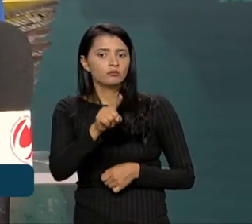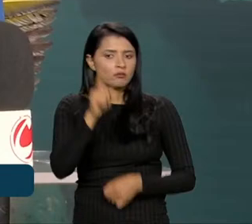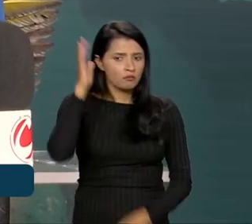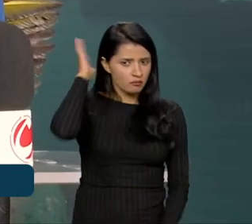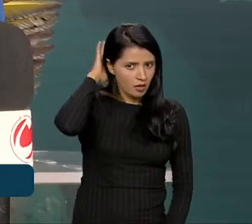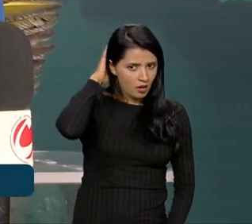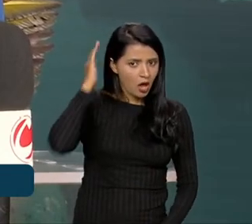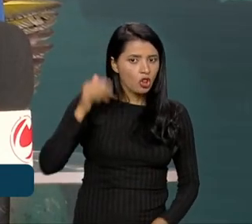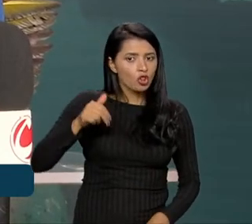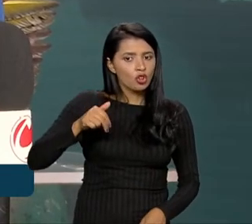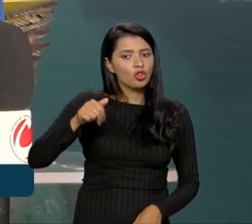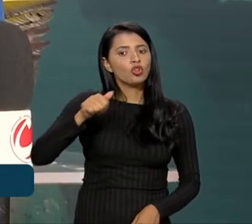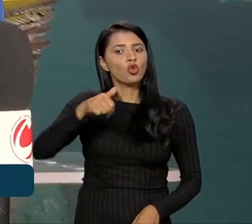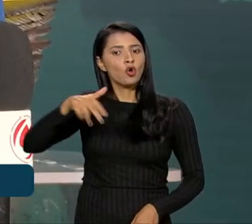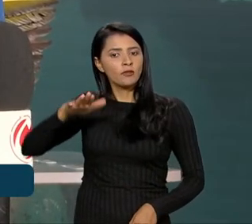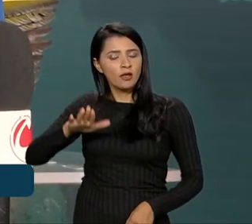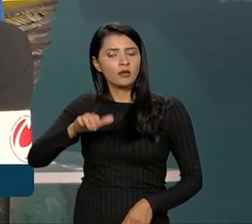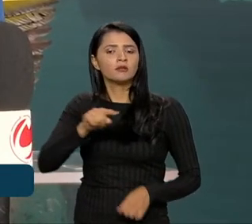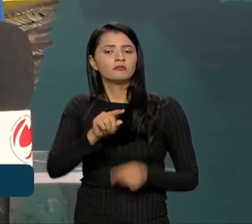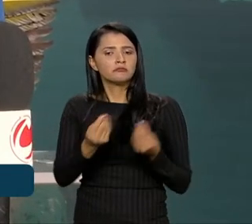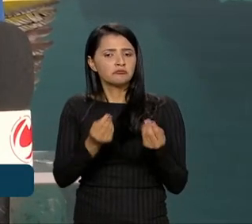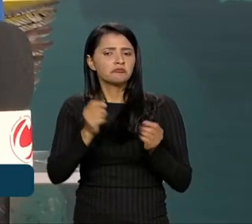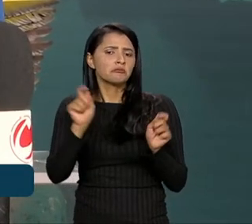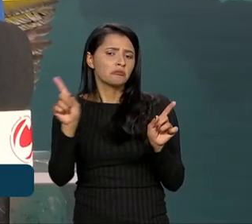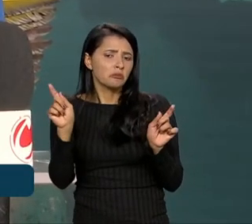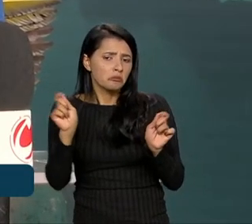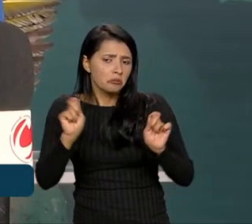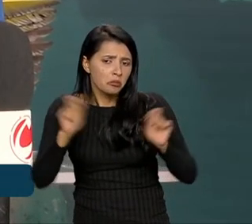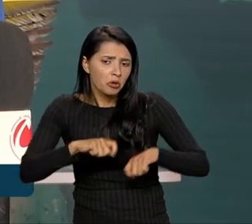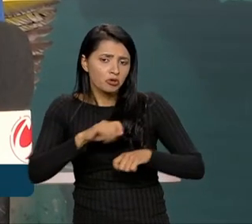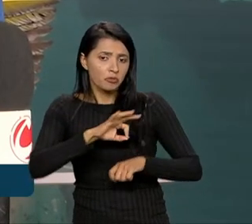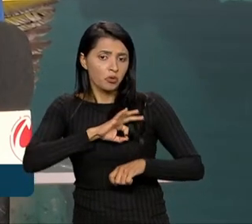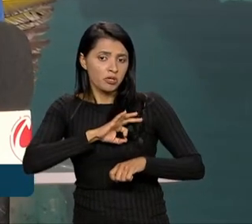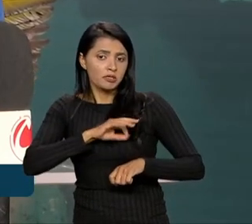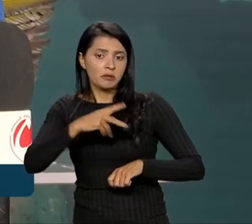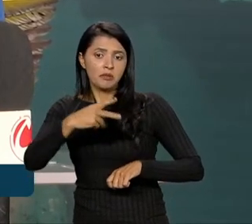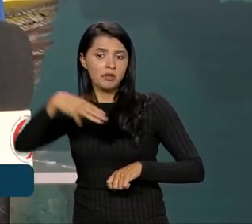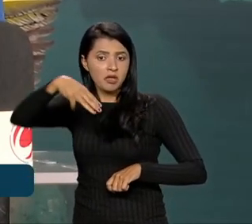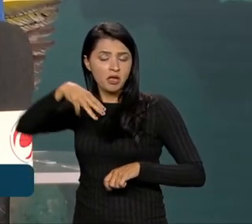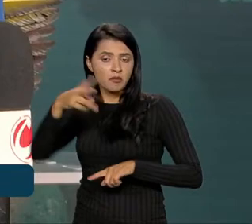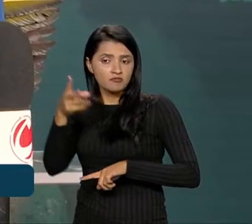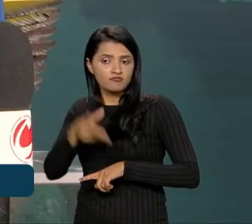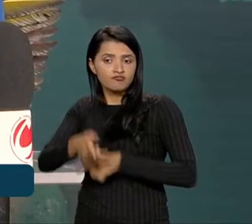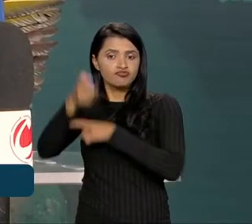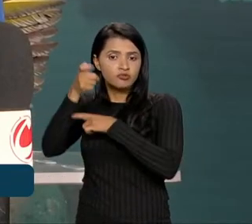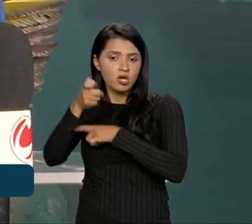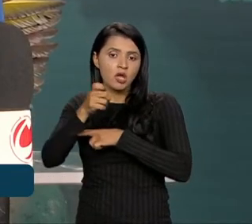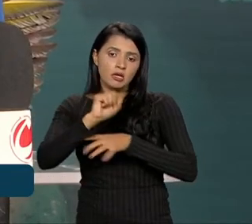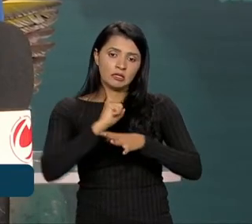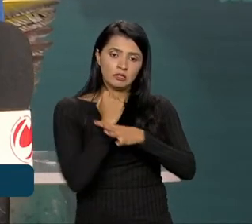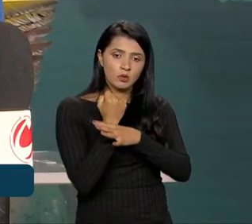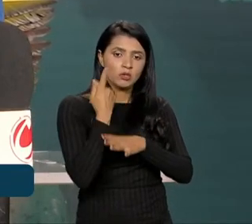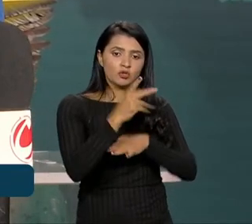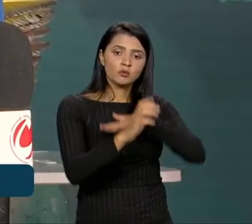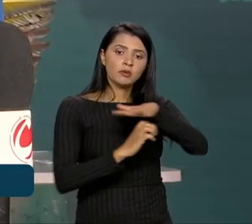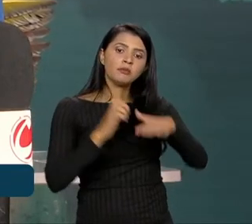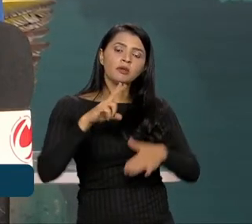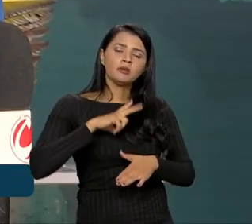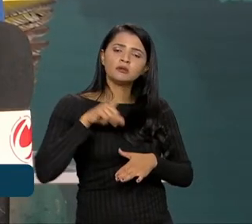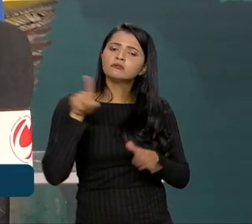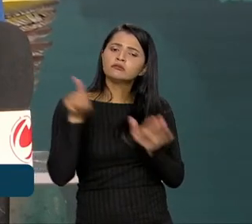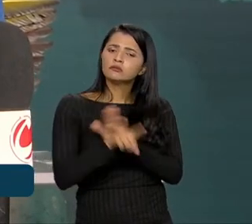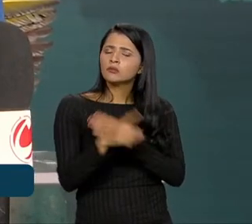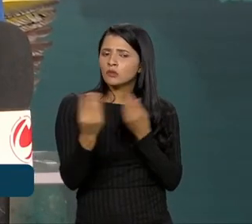Público, esse tiro pode ter sido feito por policiais militares ou segurança de uma empresa privada. O que a queria saber é